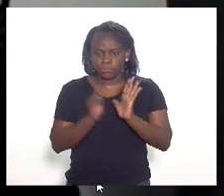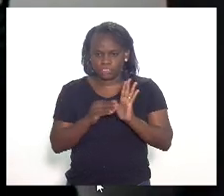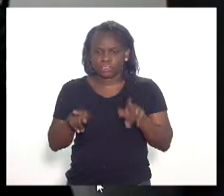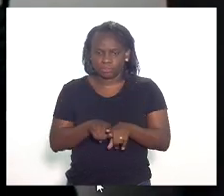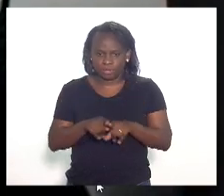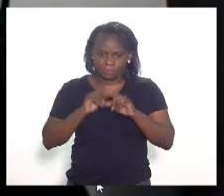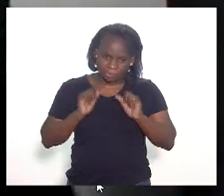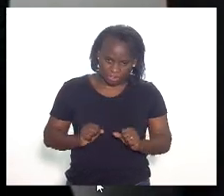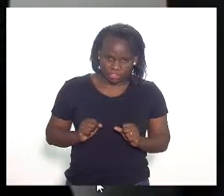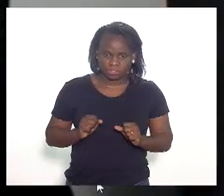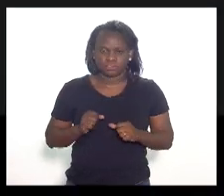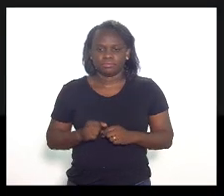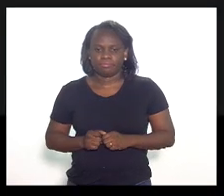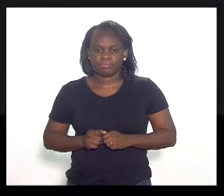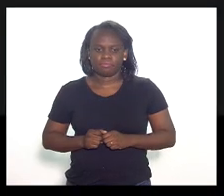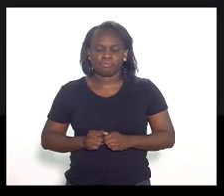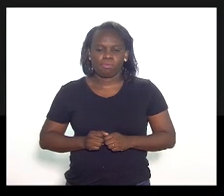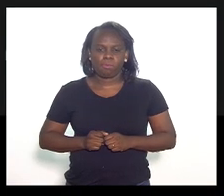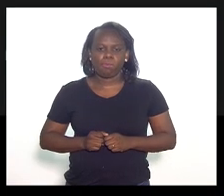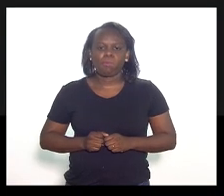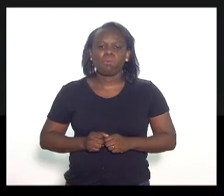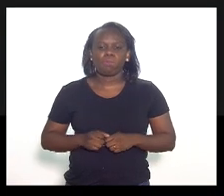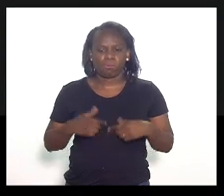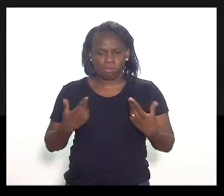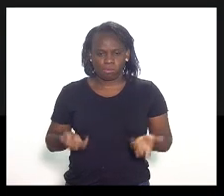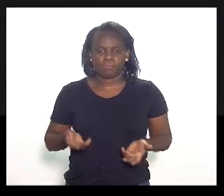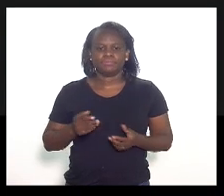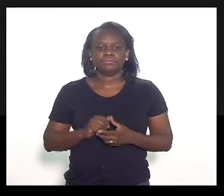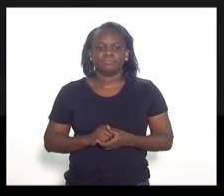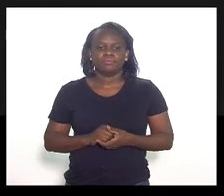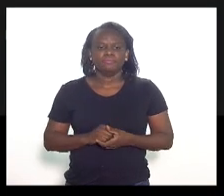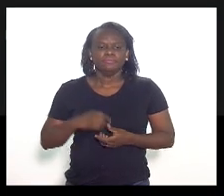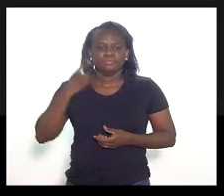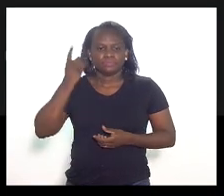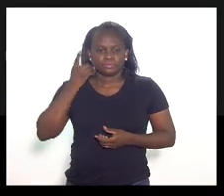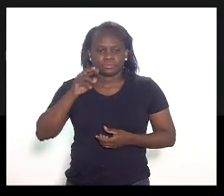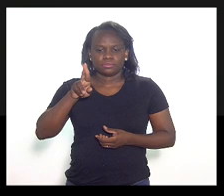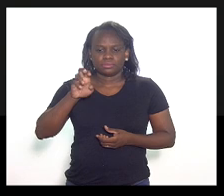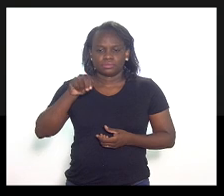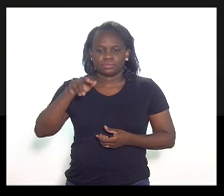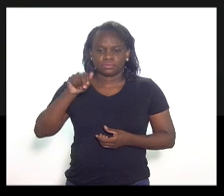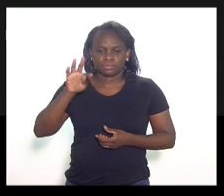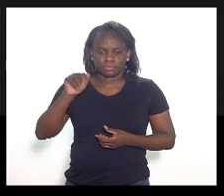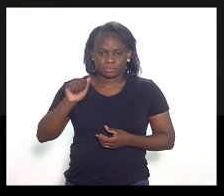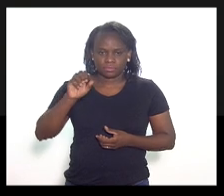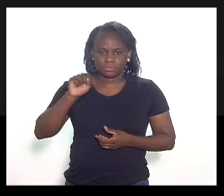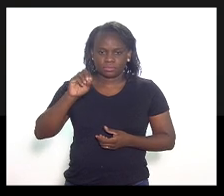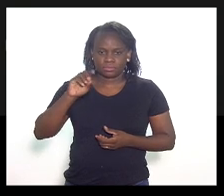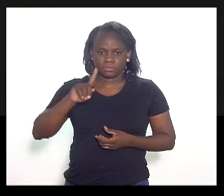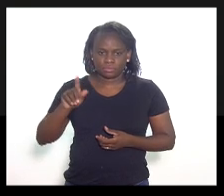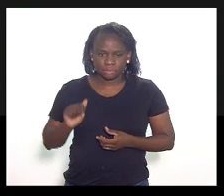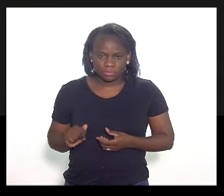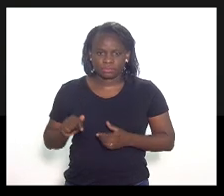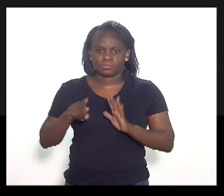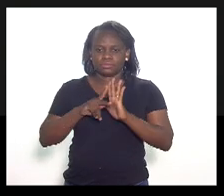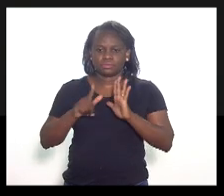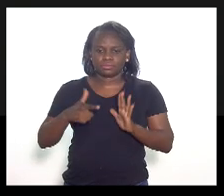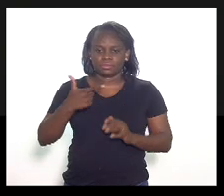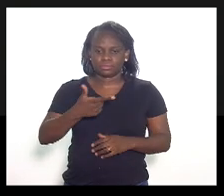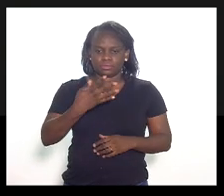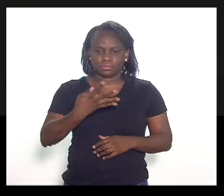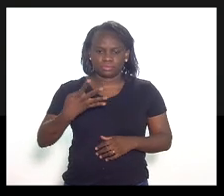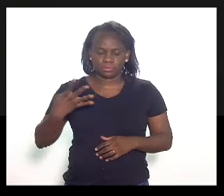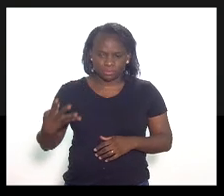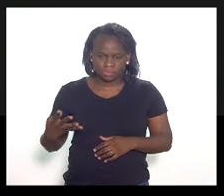Se existe essa possibilidade. Então, vamos lá. Deputada Renata Souza, projeto de lei 2444,